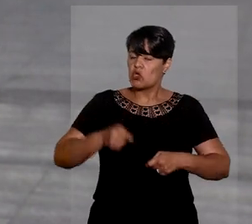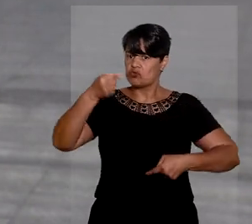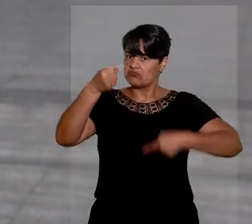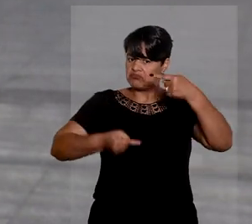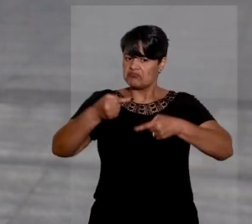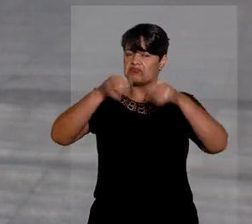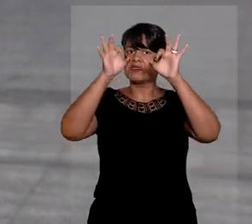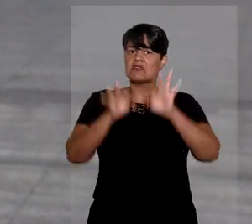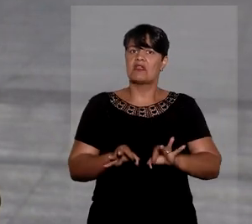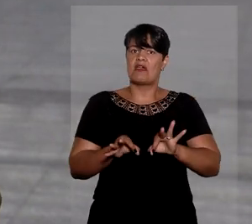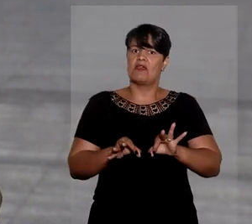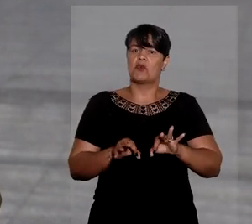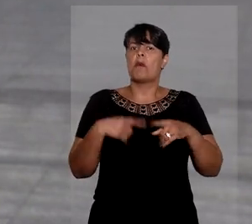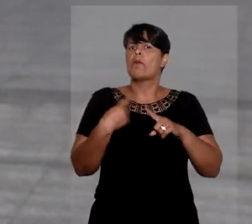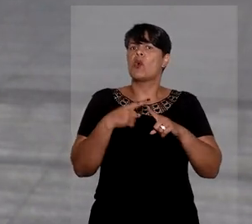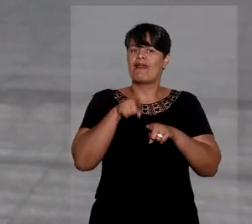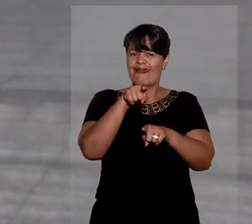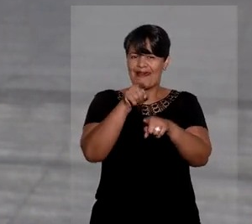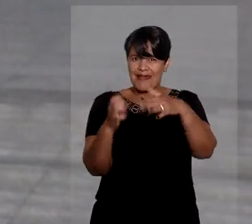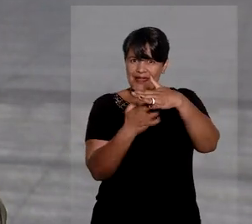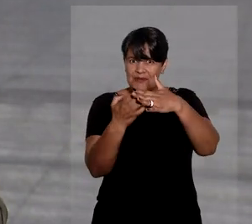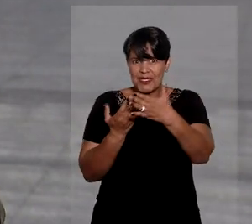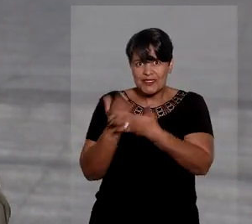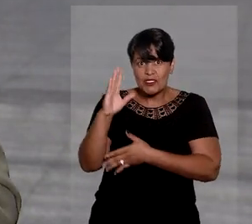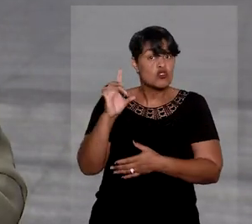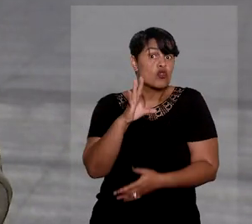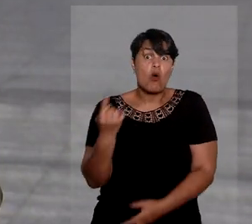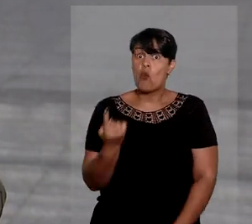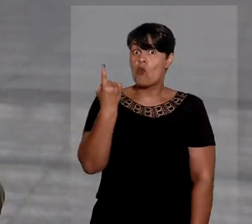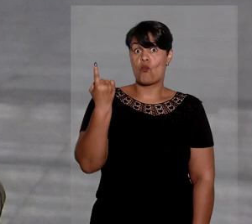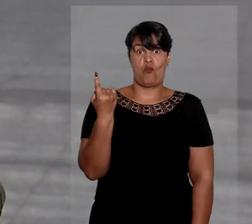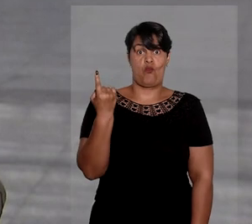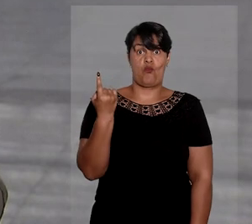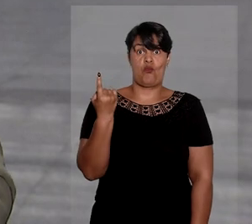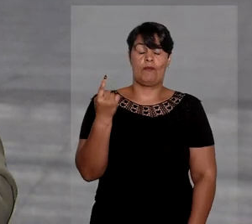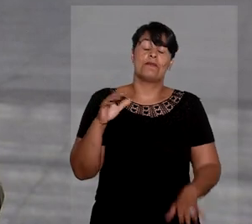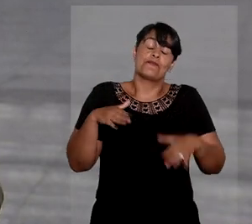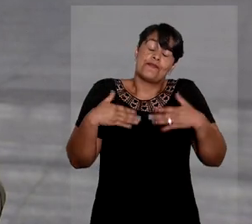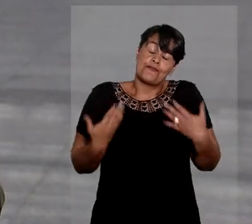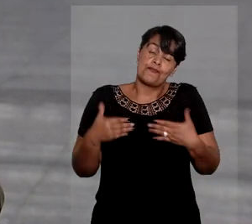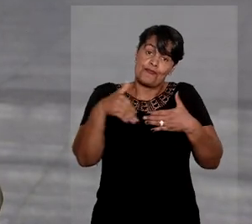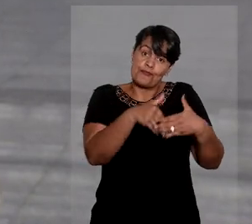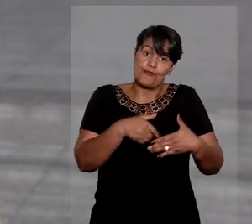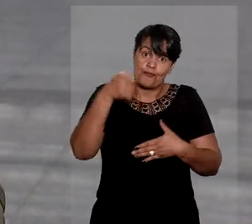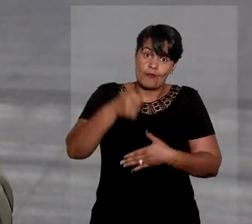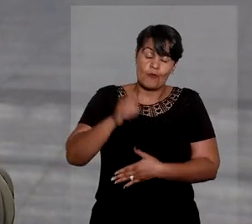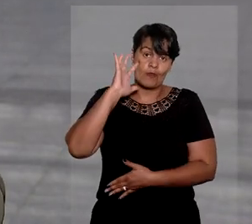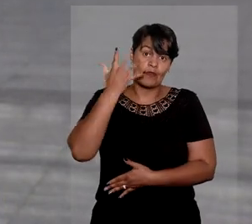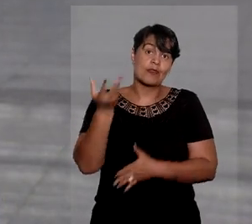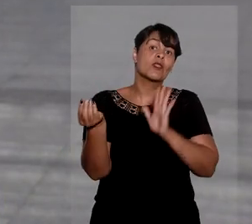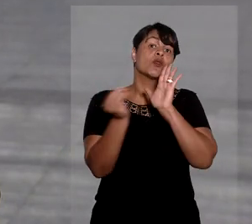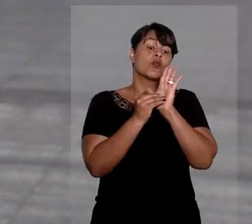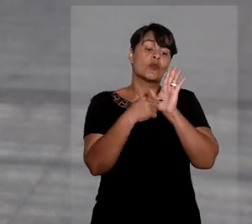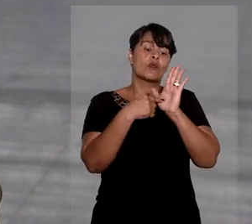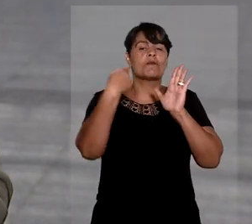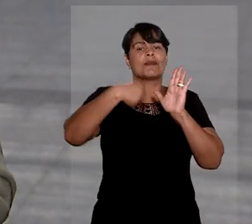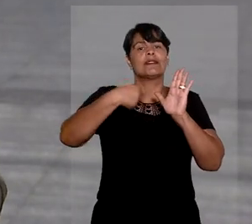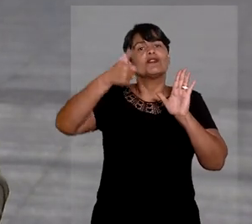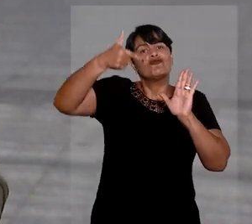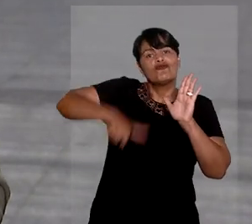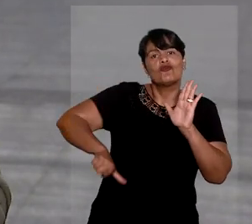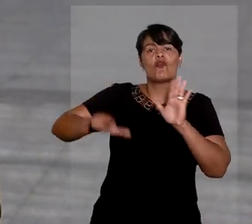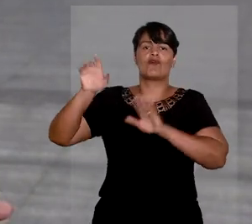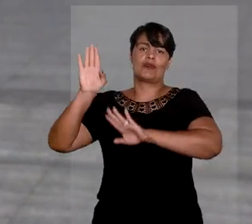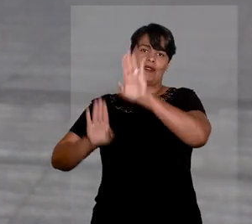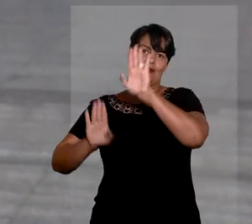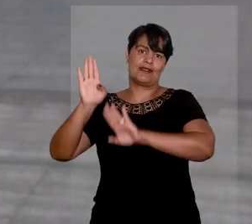permaneceu no certame apenas um consórcio. Segundo o acórdão, seria necessária uma nova licitação e